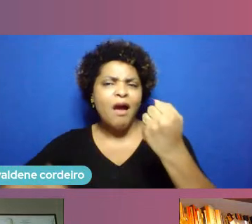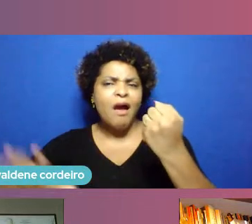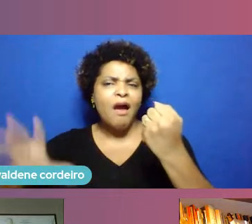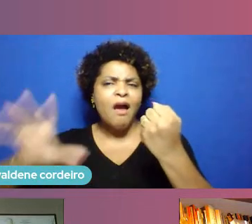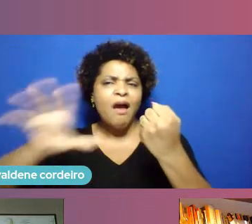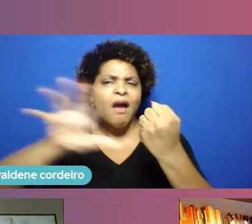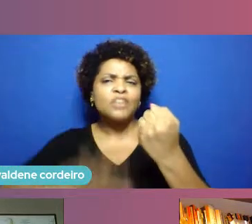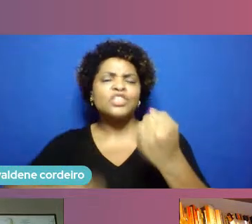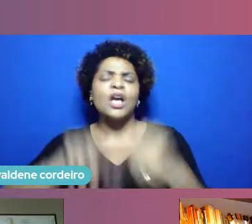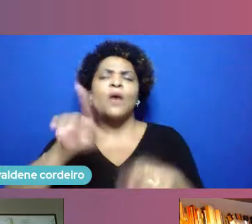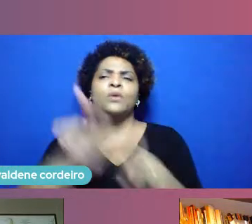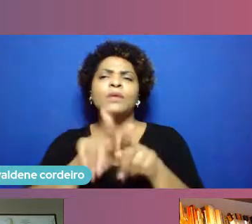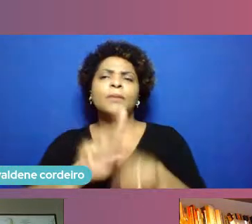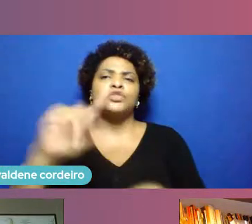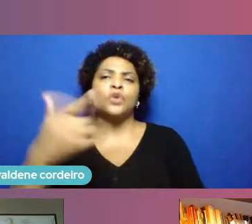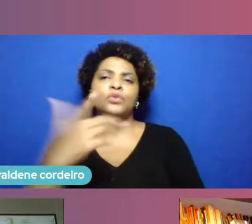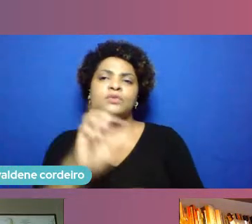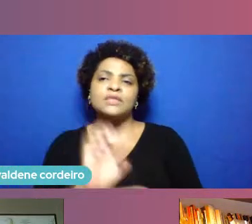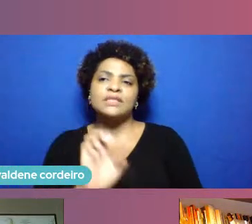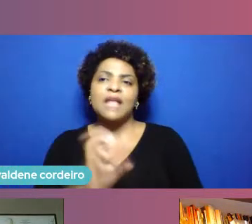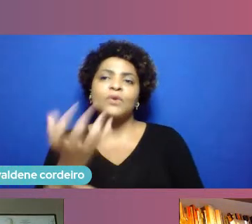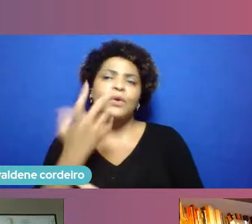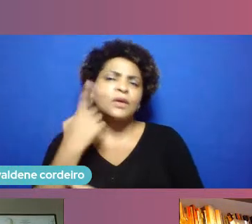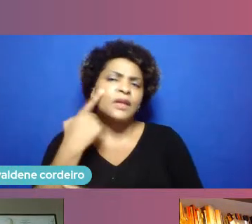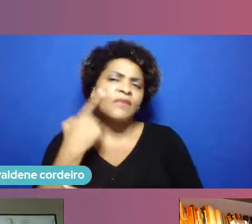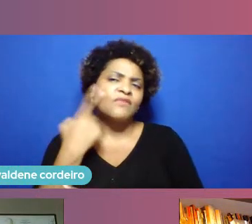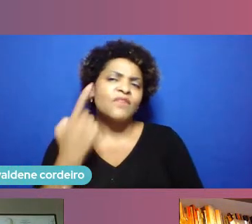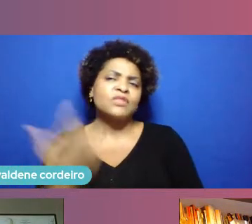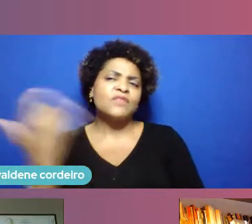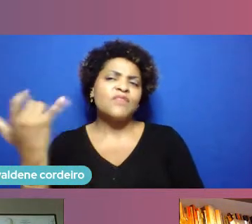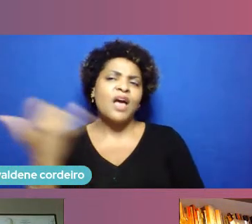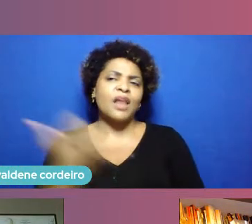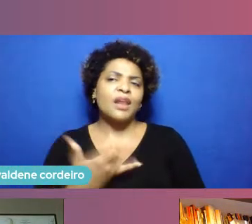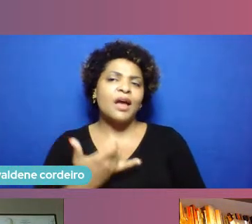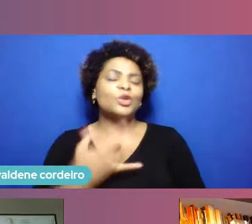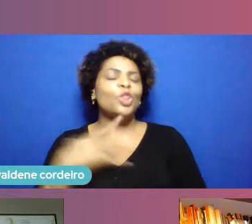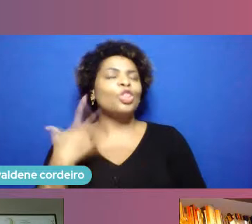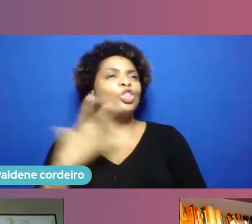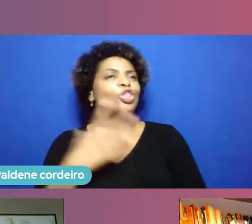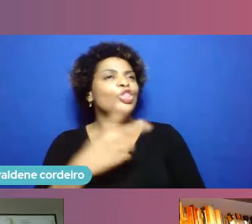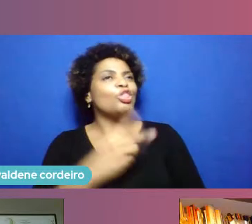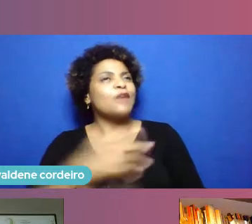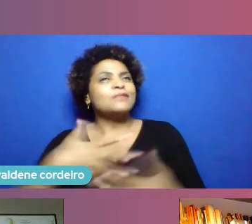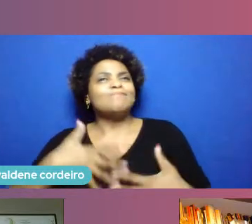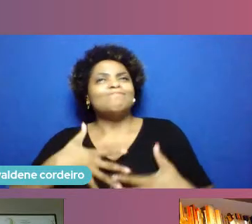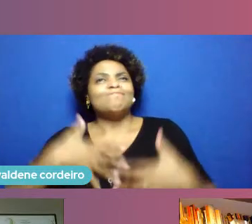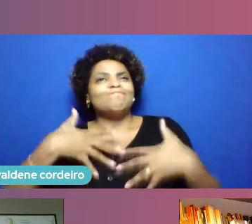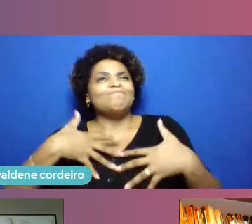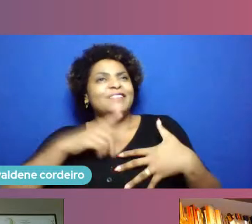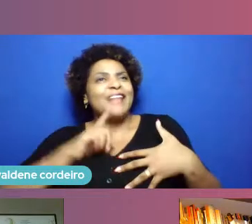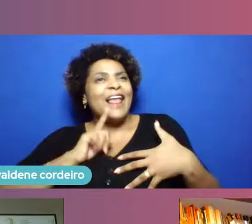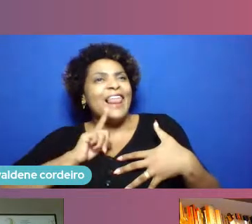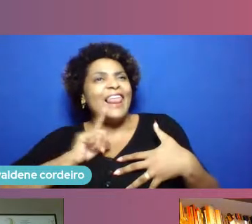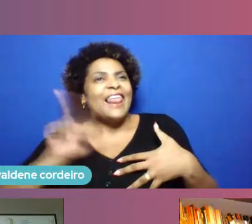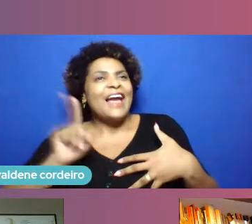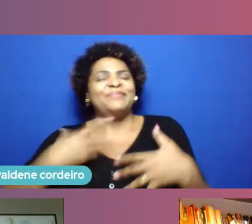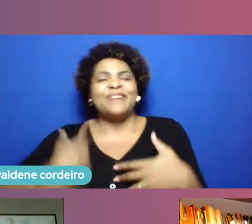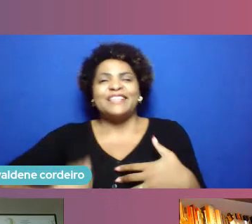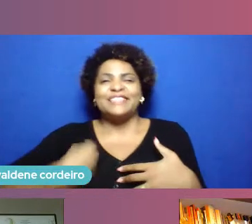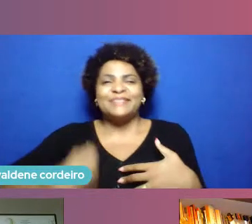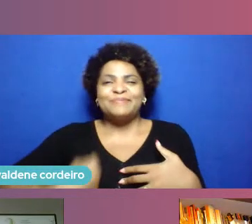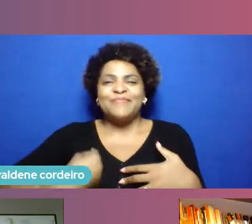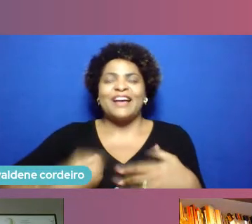estados queria te escutar já teve o privilégio de estar com você lá participando parte do ecossistema daqui de Recife do